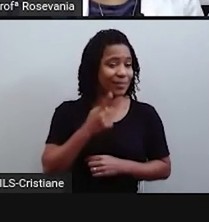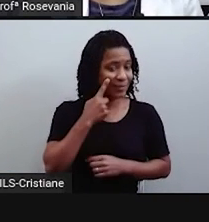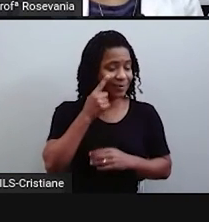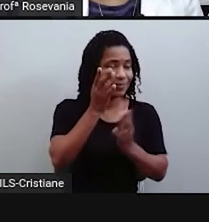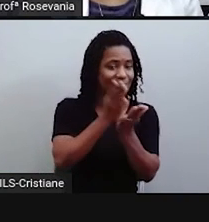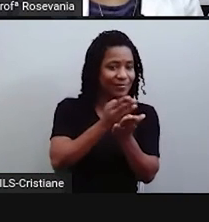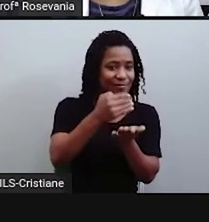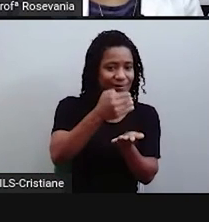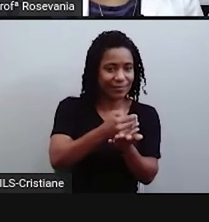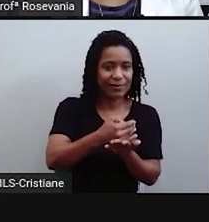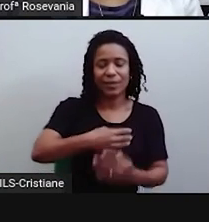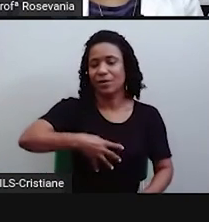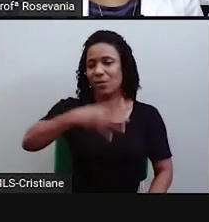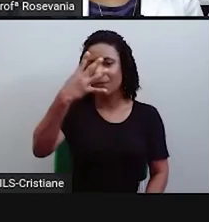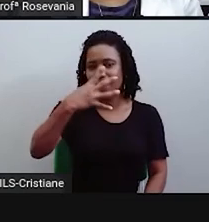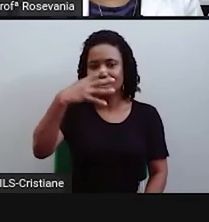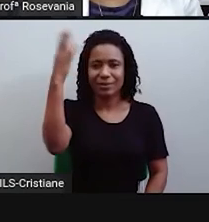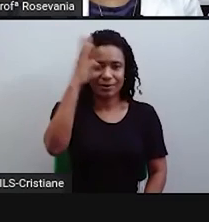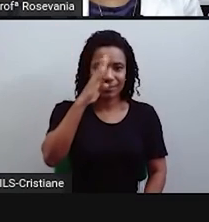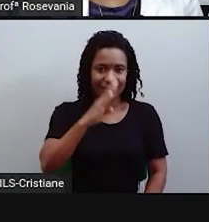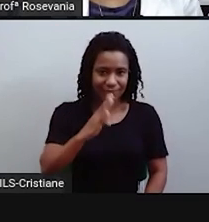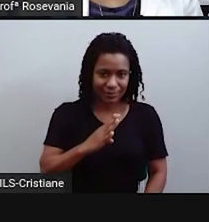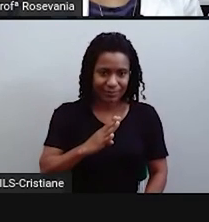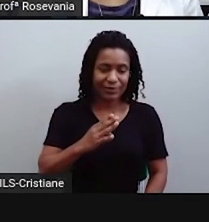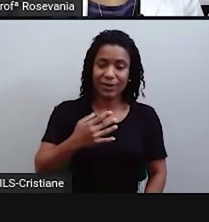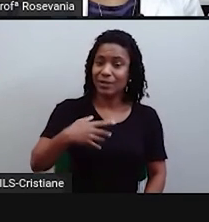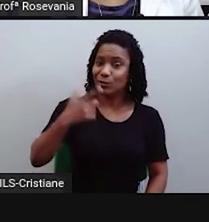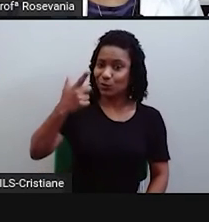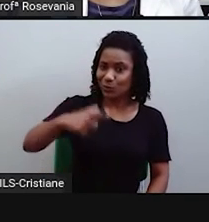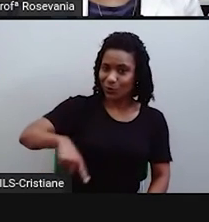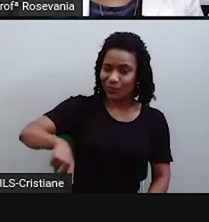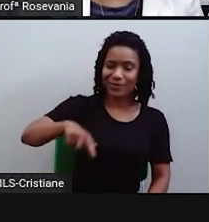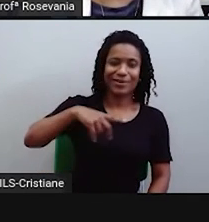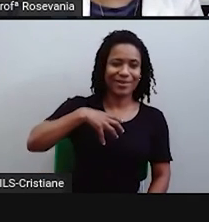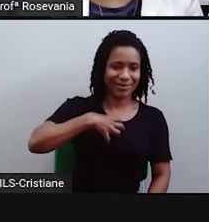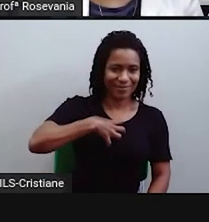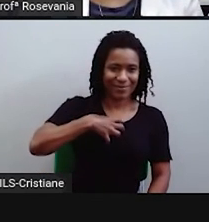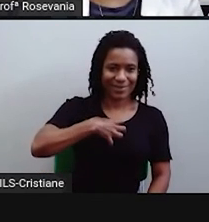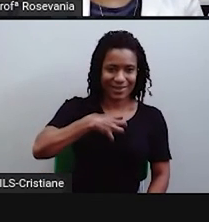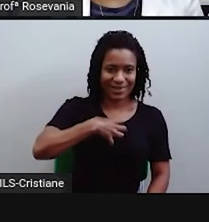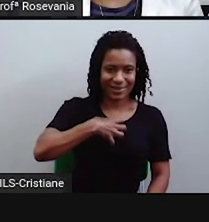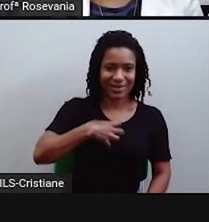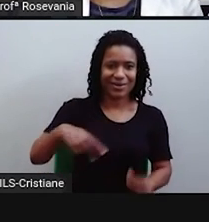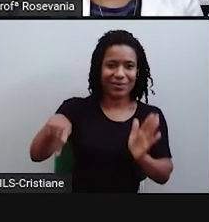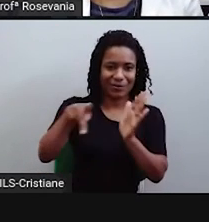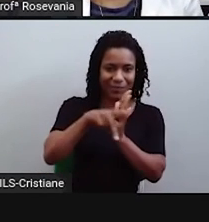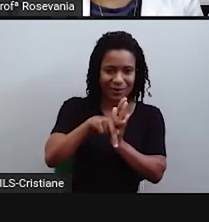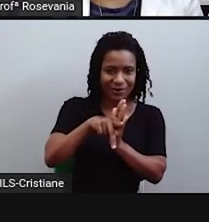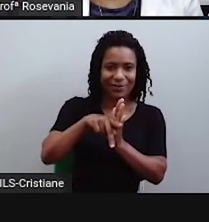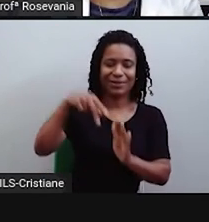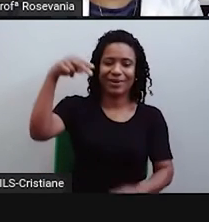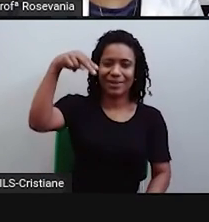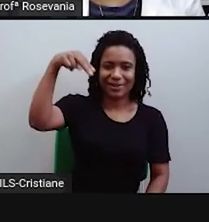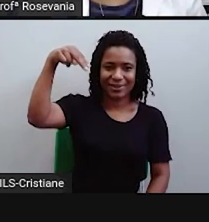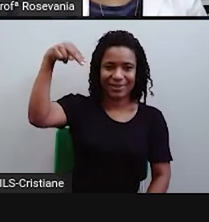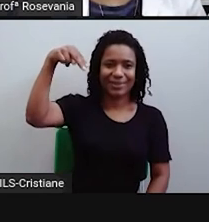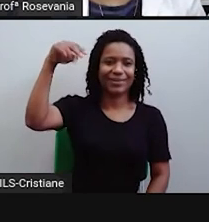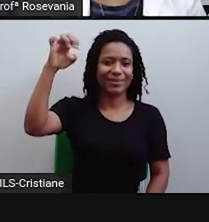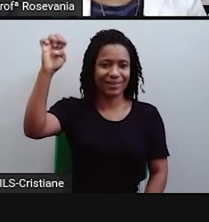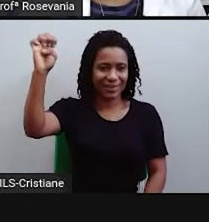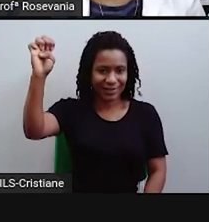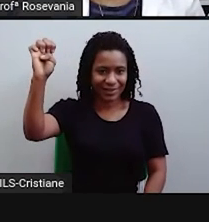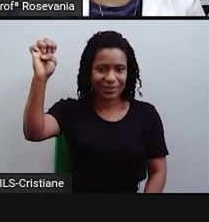aqui desses quadros das vezes. Percebam que a Bahia, mais uma vez, continua, né, na região, na região que ele chama de Nordeste,